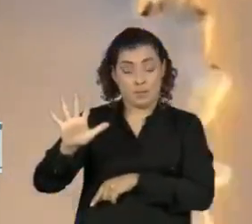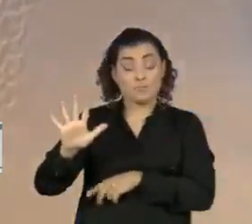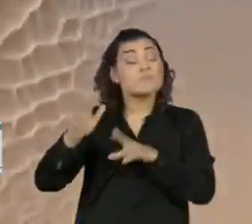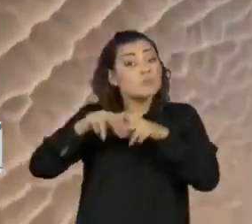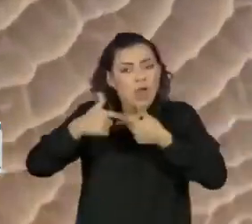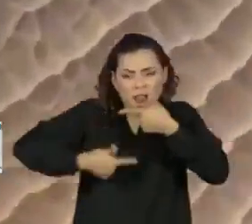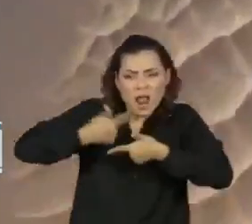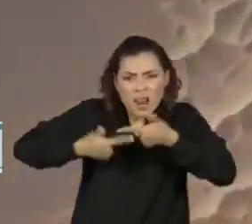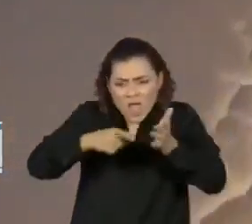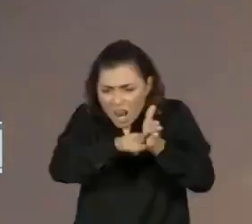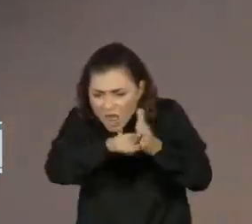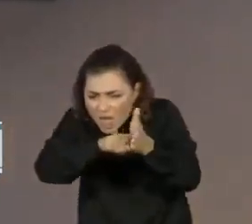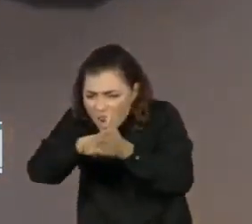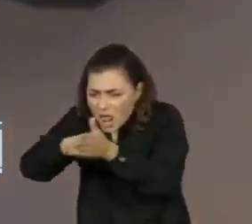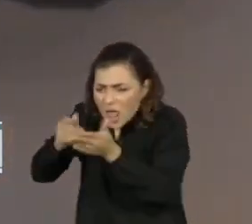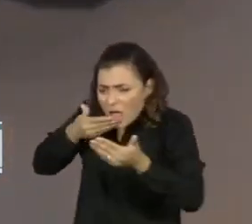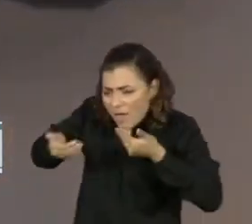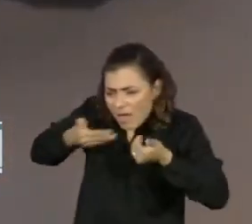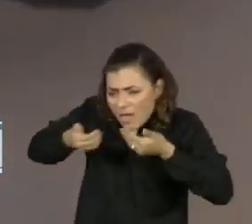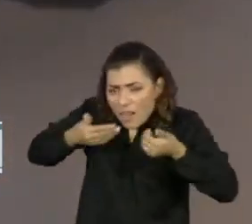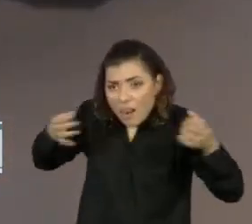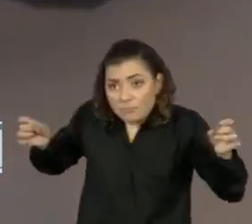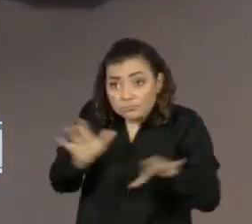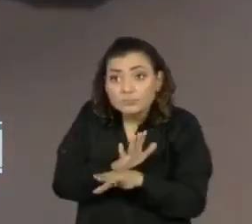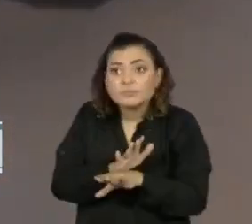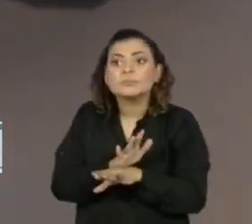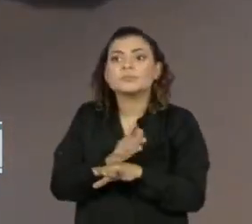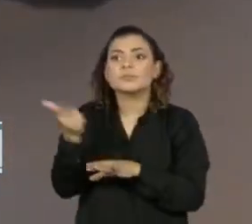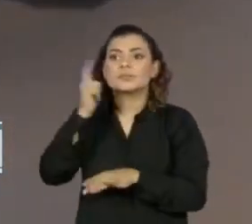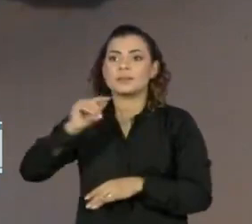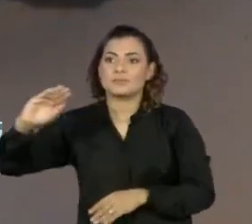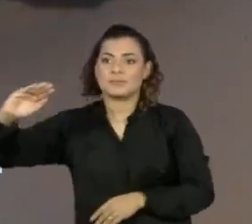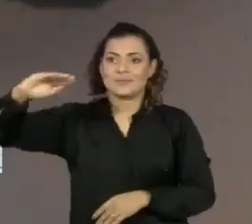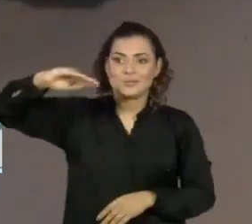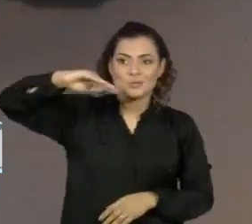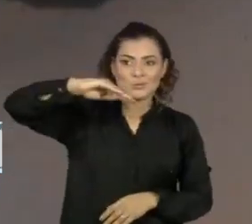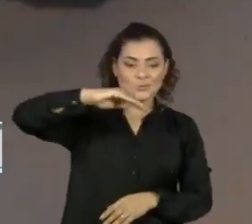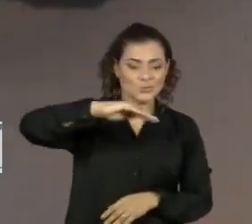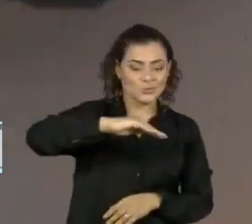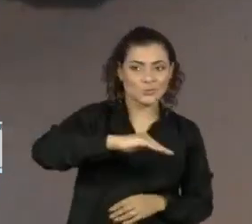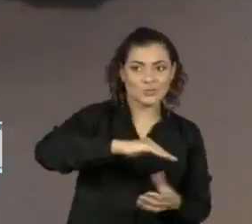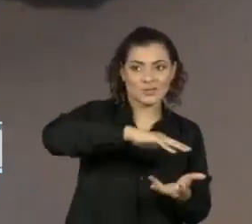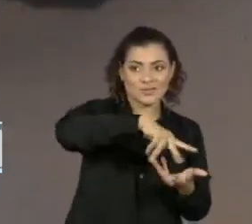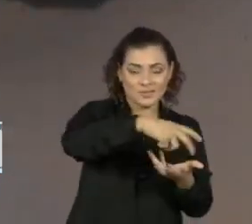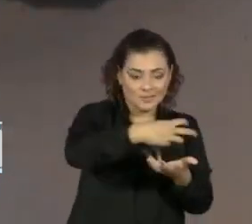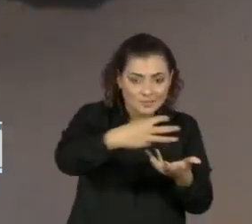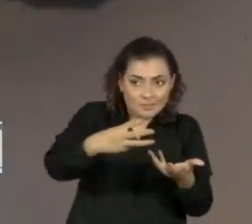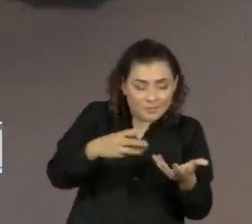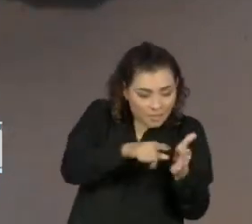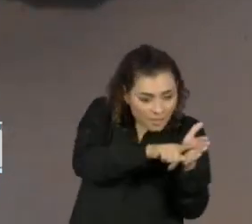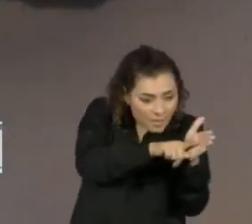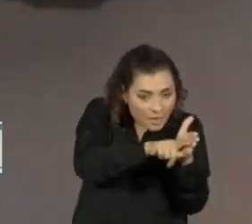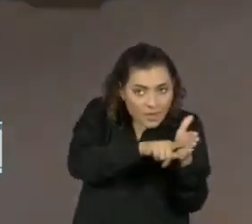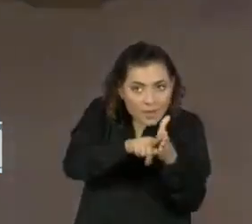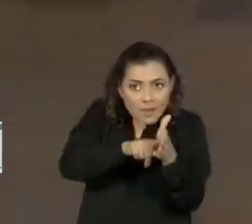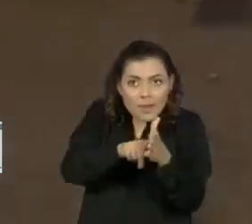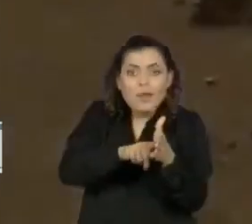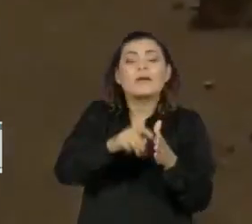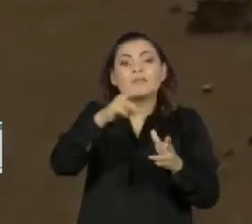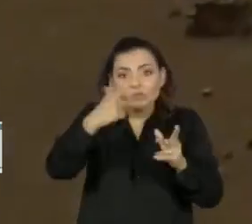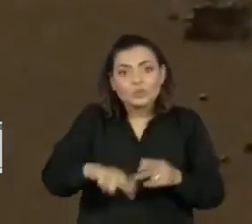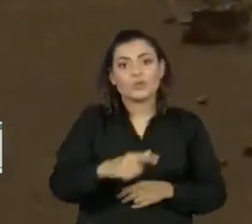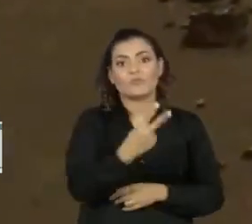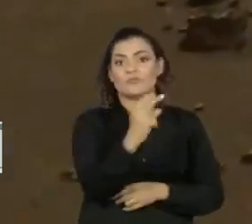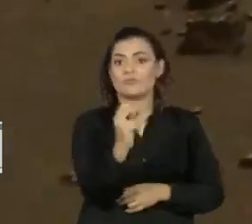todo esse trabalho dos engenheiros acontecer conforme o planejado, o veículo da Agência Espacial Europeia pode começar sua jornada para o planeta vermelho em